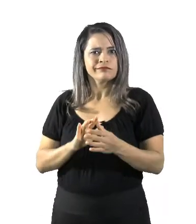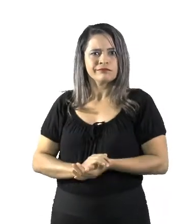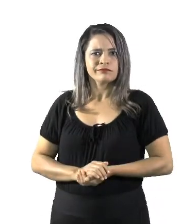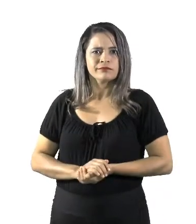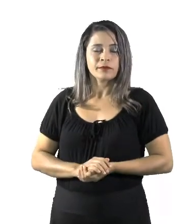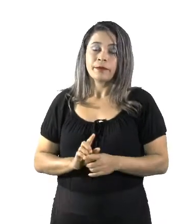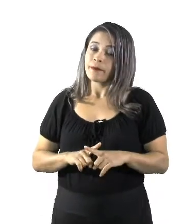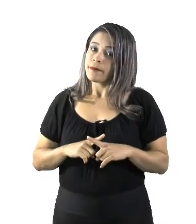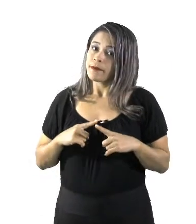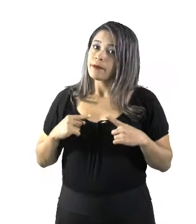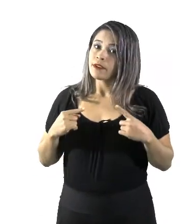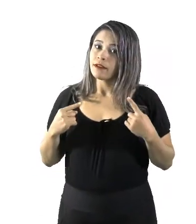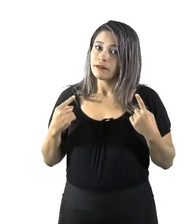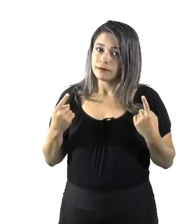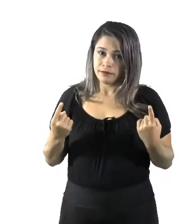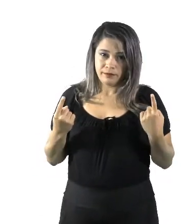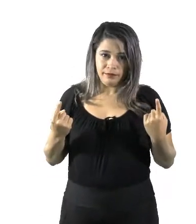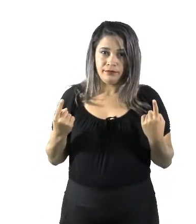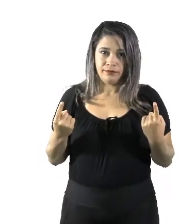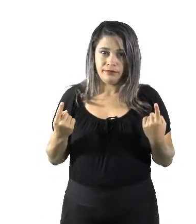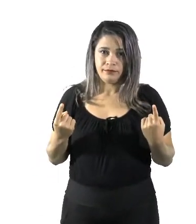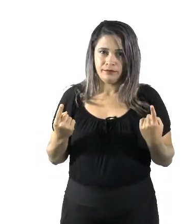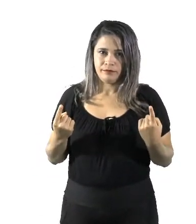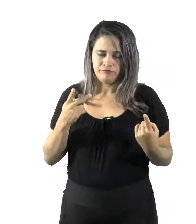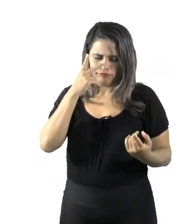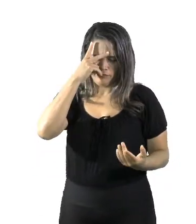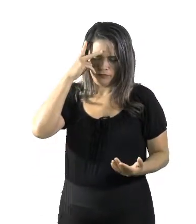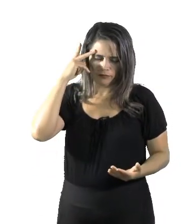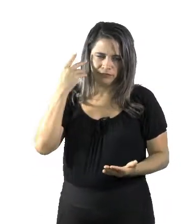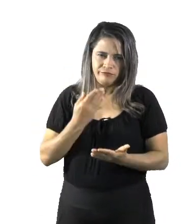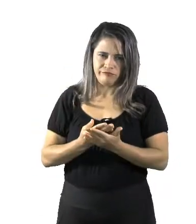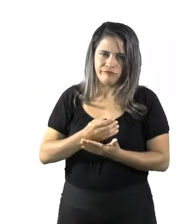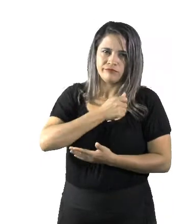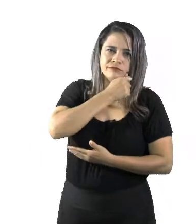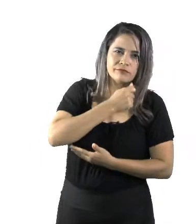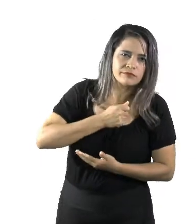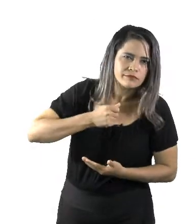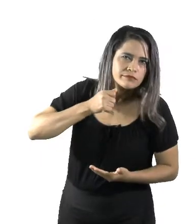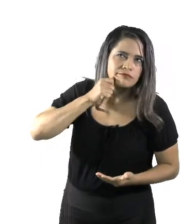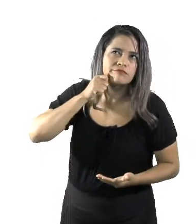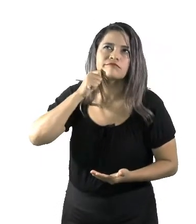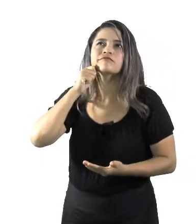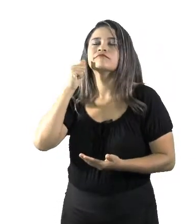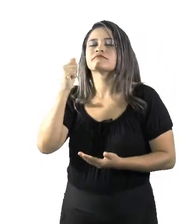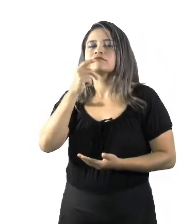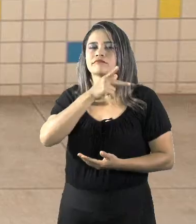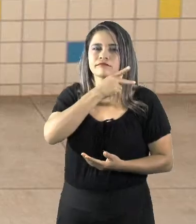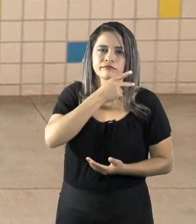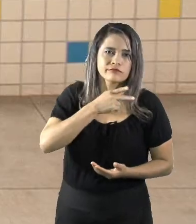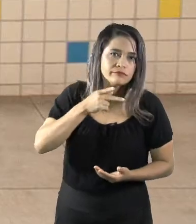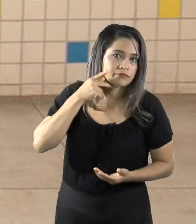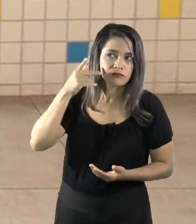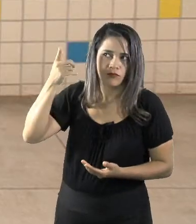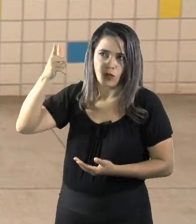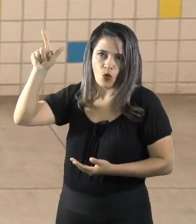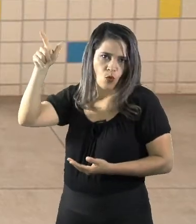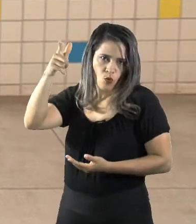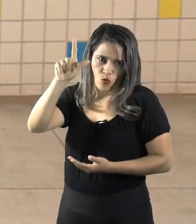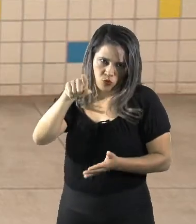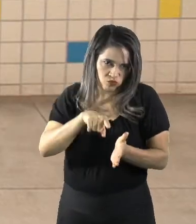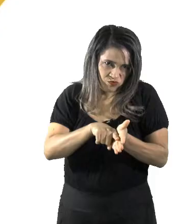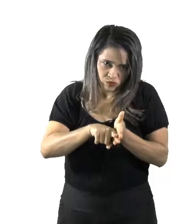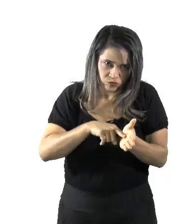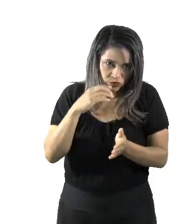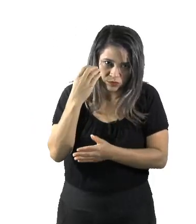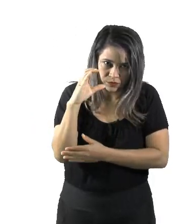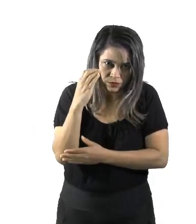Mas, muitos estudiosos como Aristóteles, Platão e entre outros, eles eram